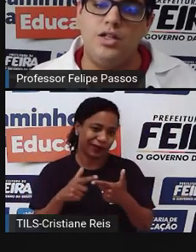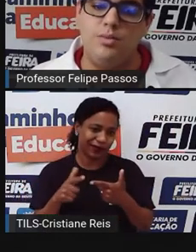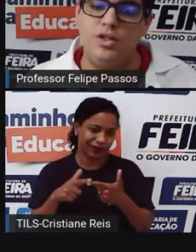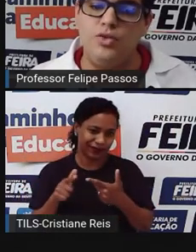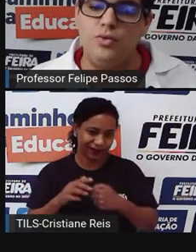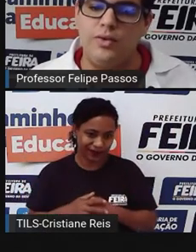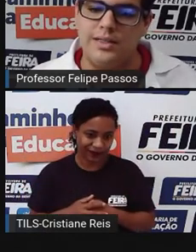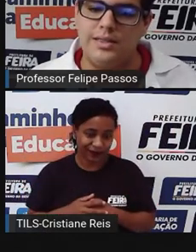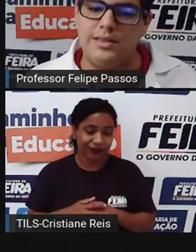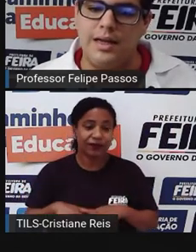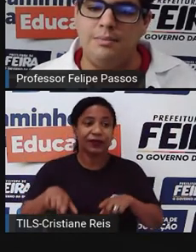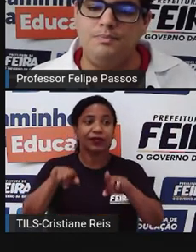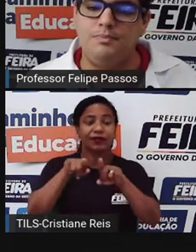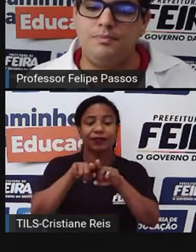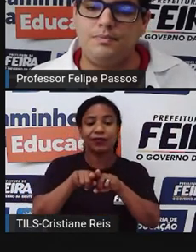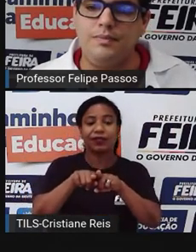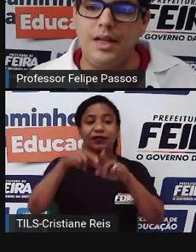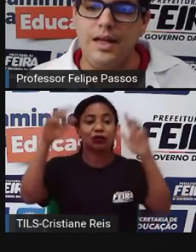alteração no regime de chuvas.